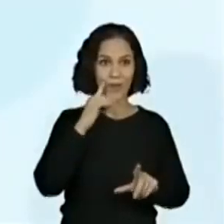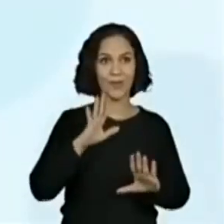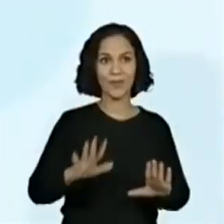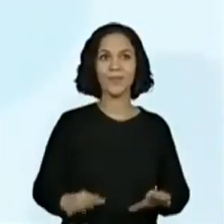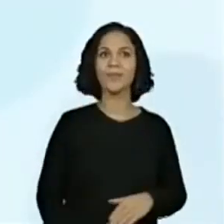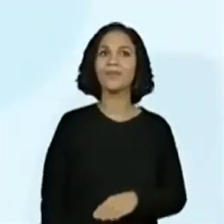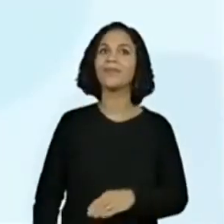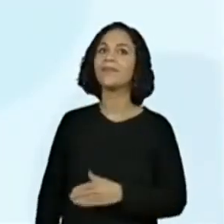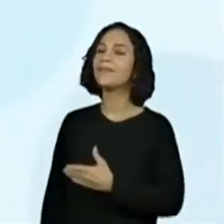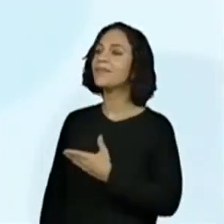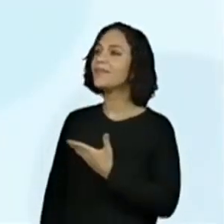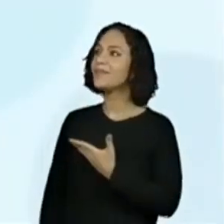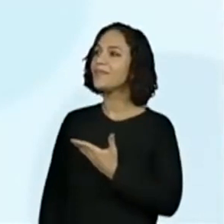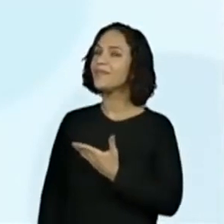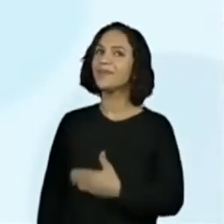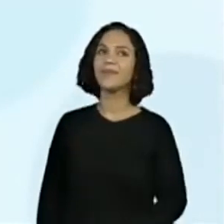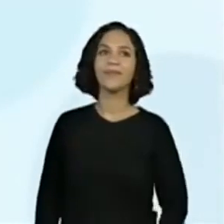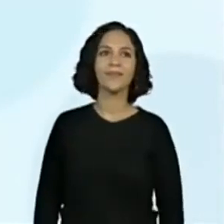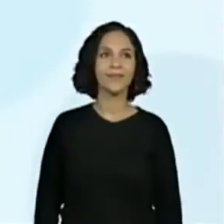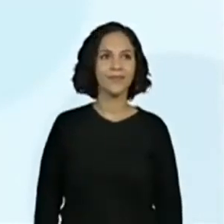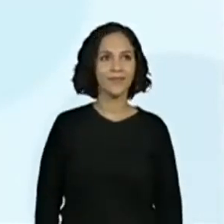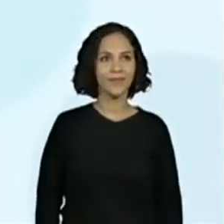favor. Isso.